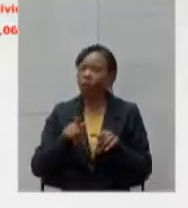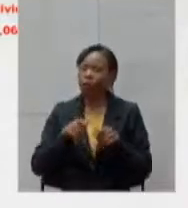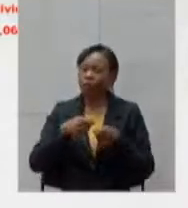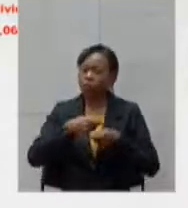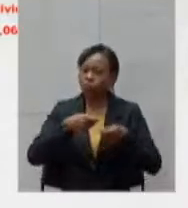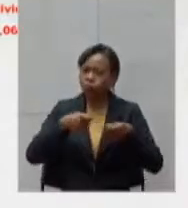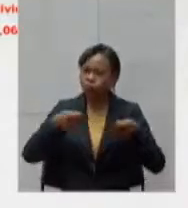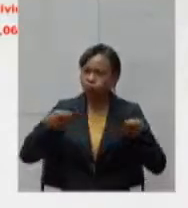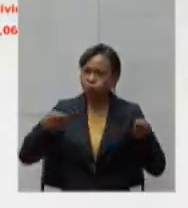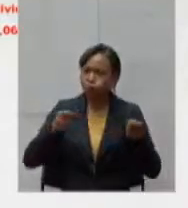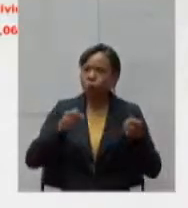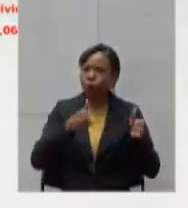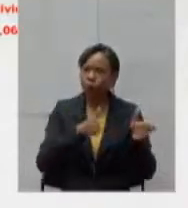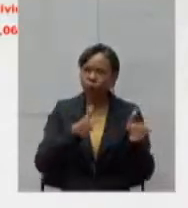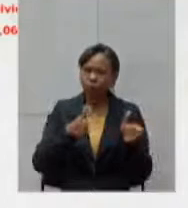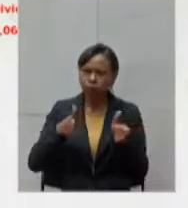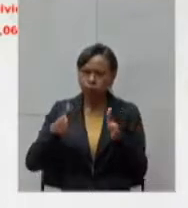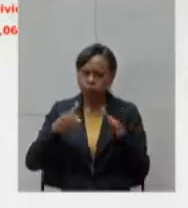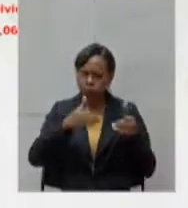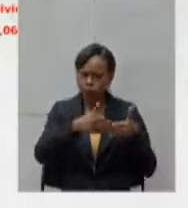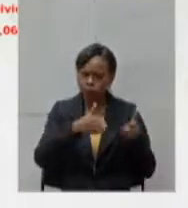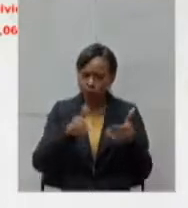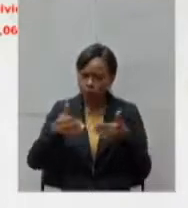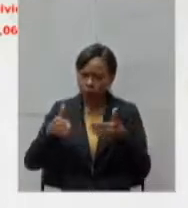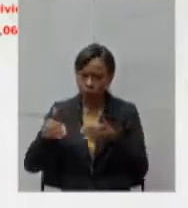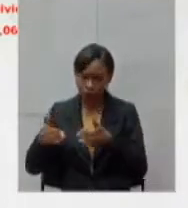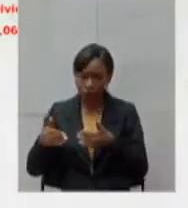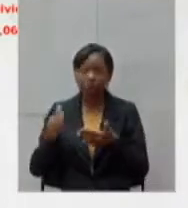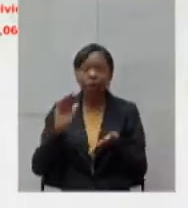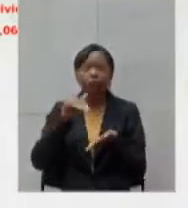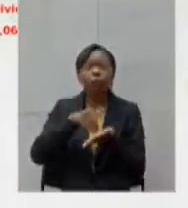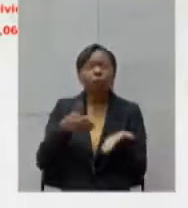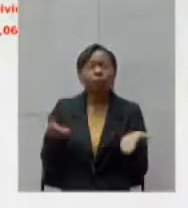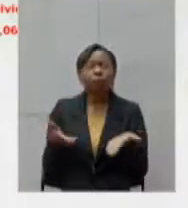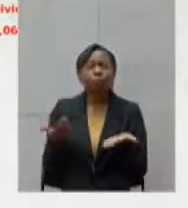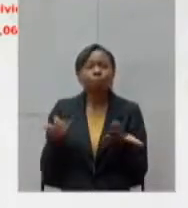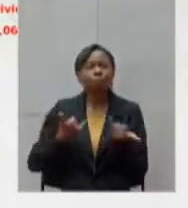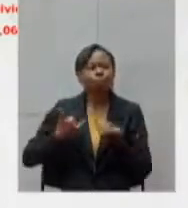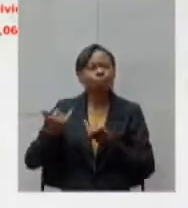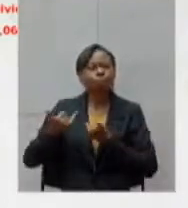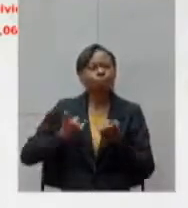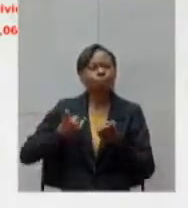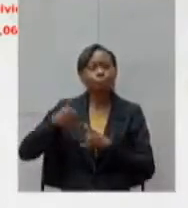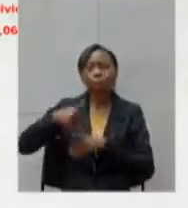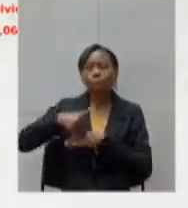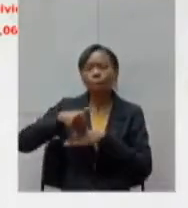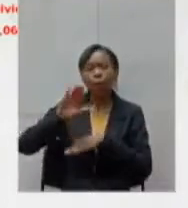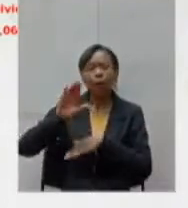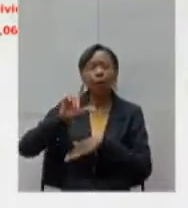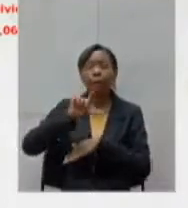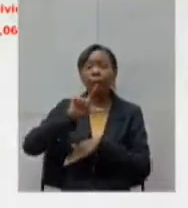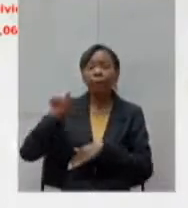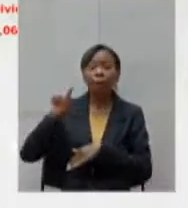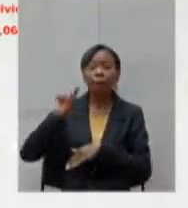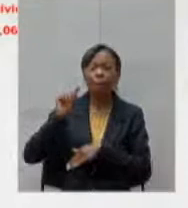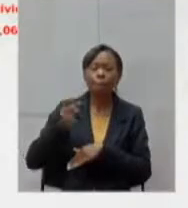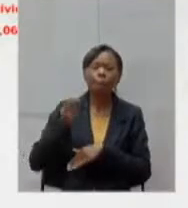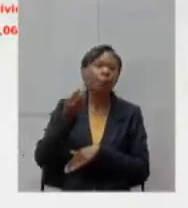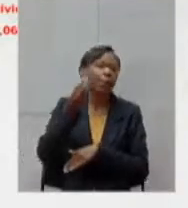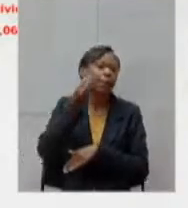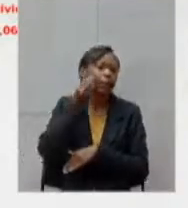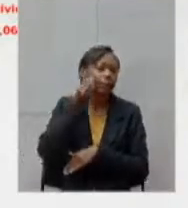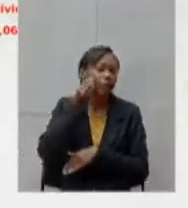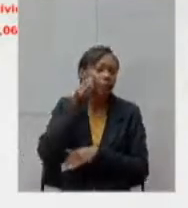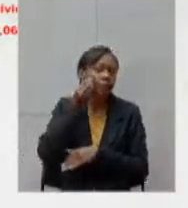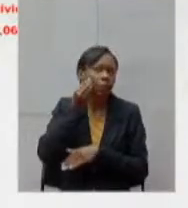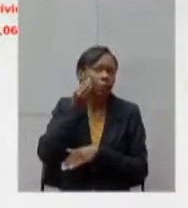mil testes, e até agora já nos foi comunicado mais de 100 mil testes realizados, destes 17